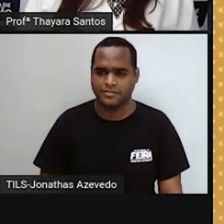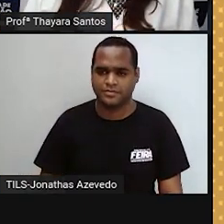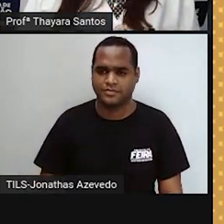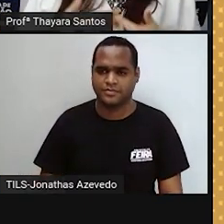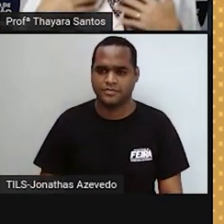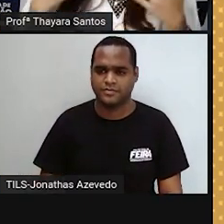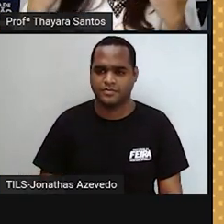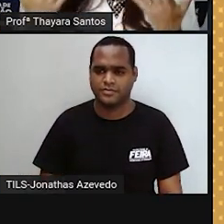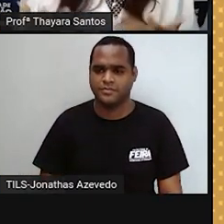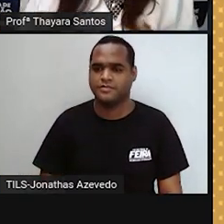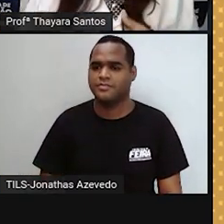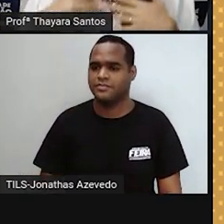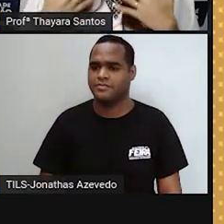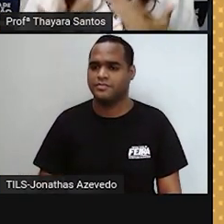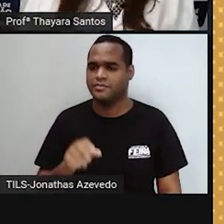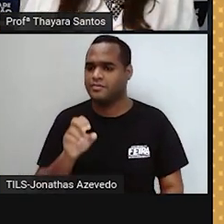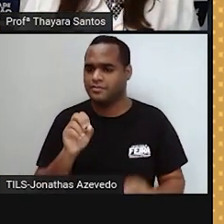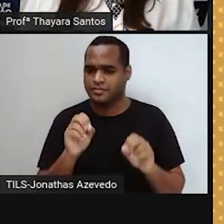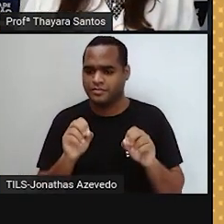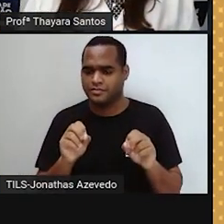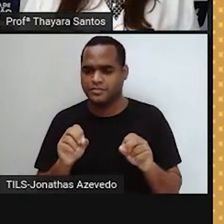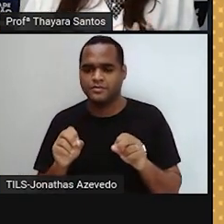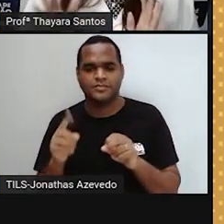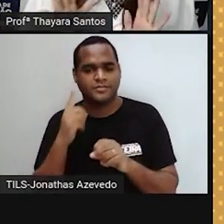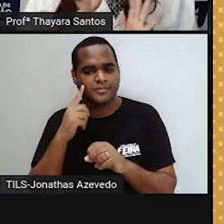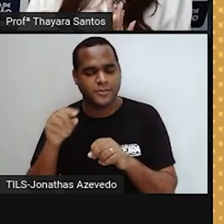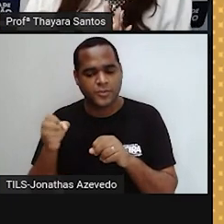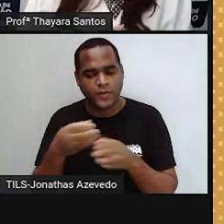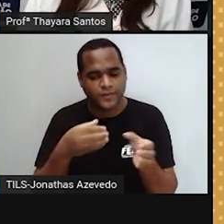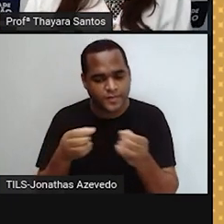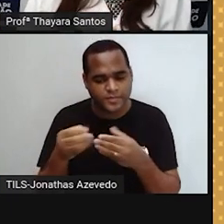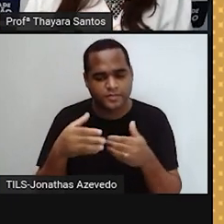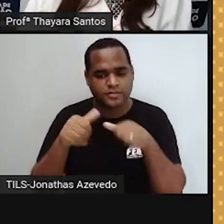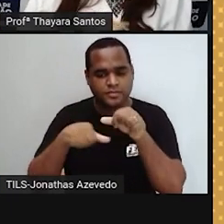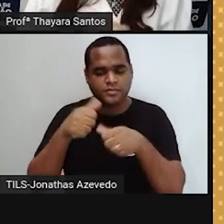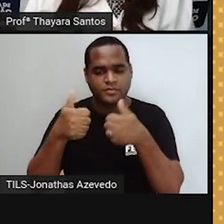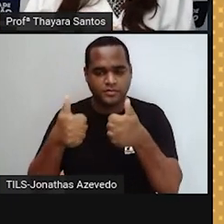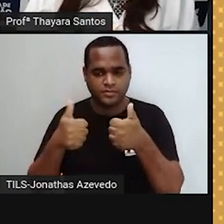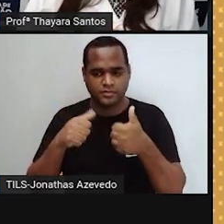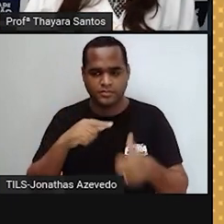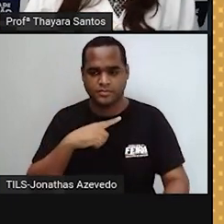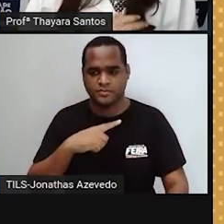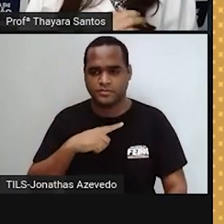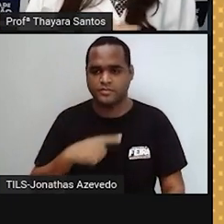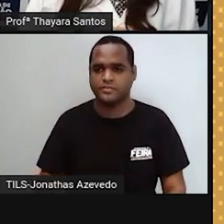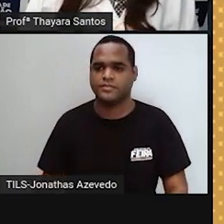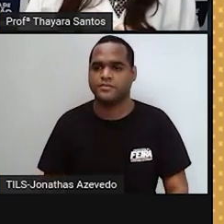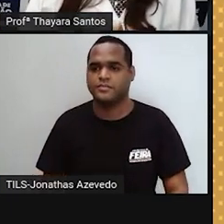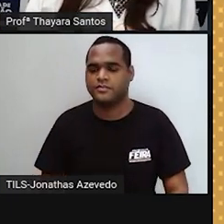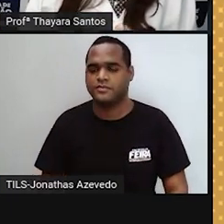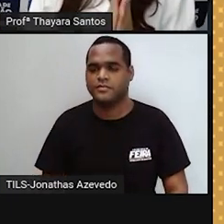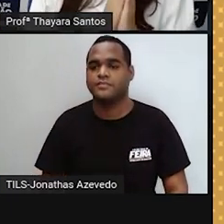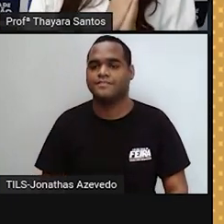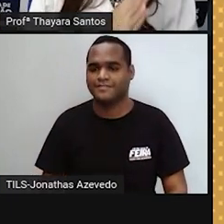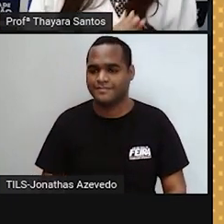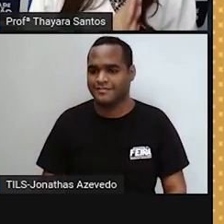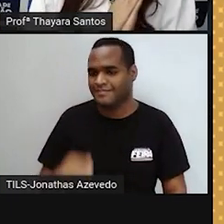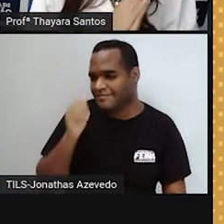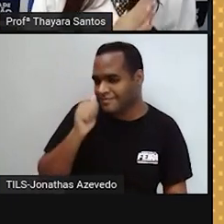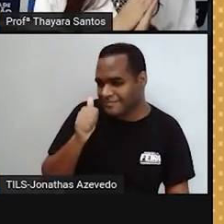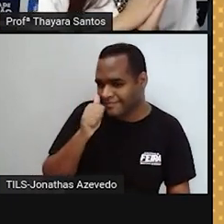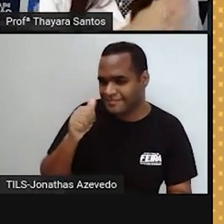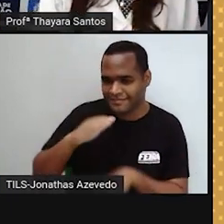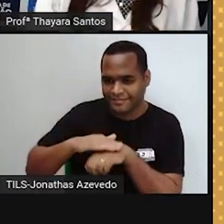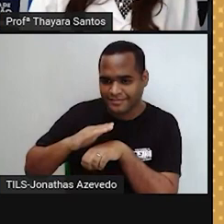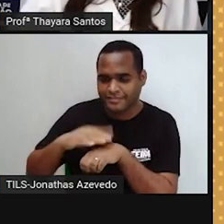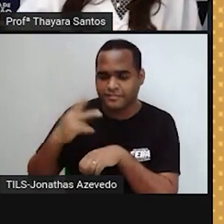ser fecundado, para gerar novos descendentes. Então, o nome correto da célula reprodutiva feminina é ovócito